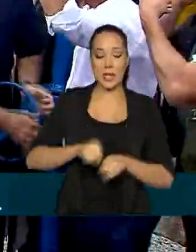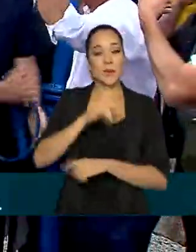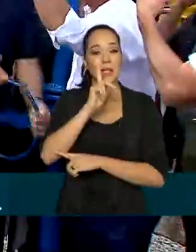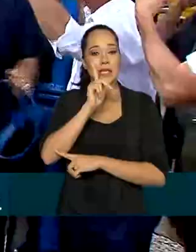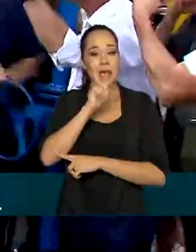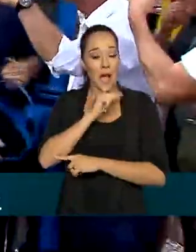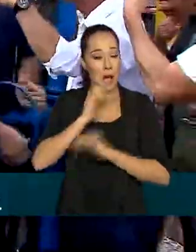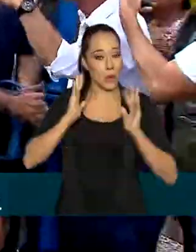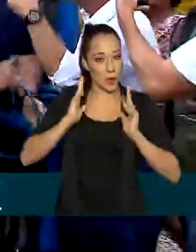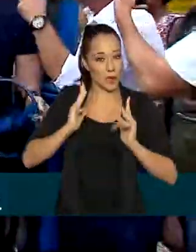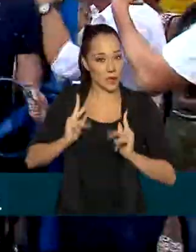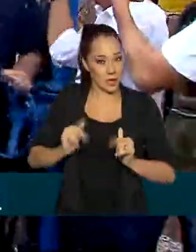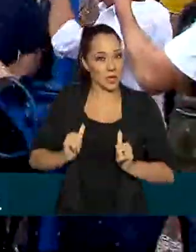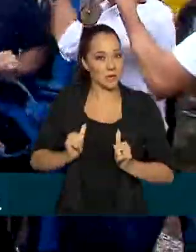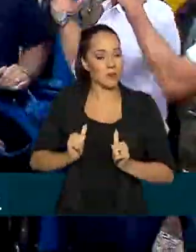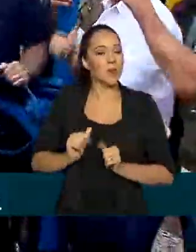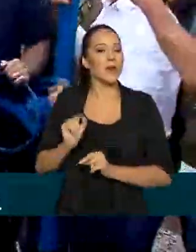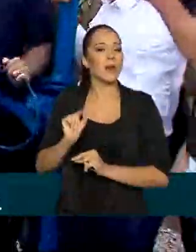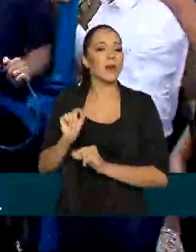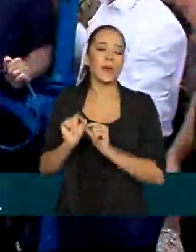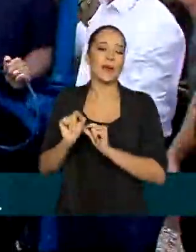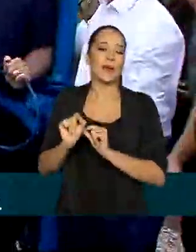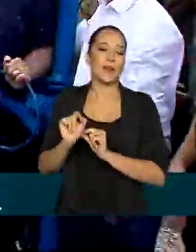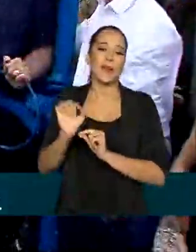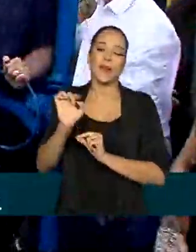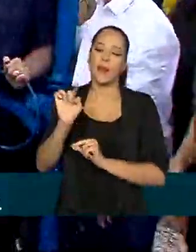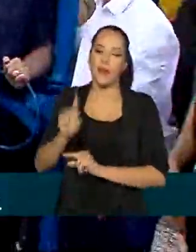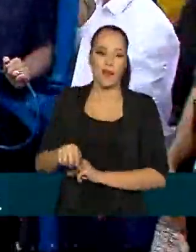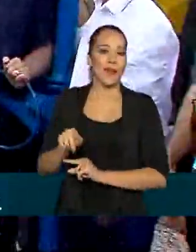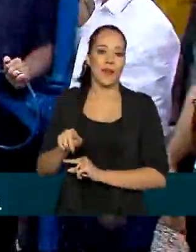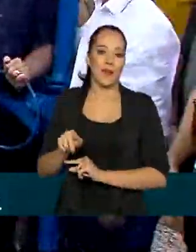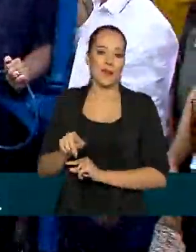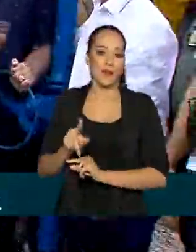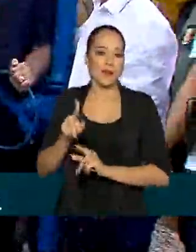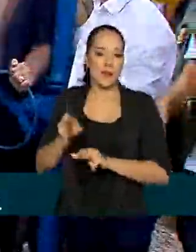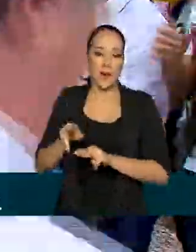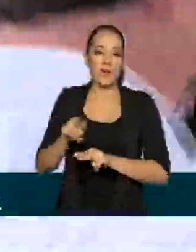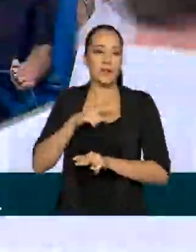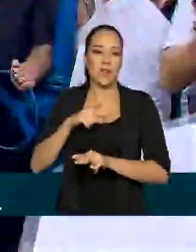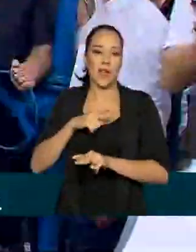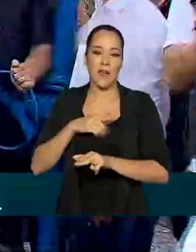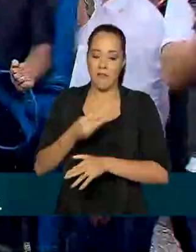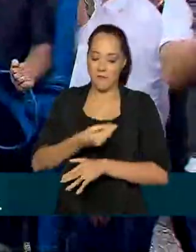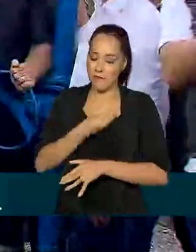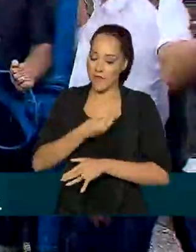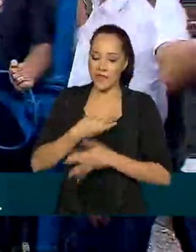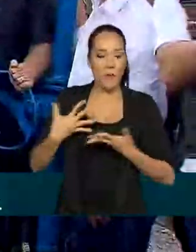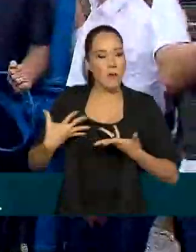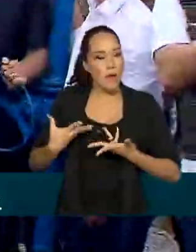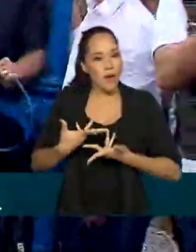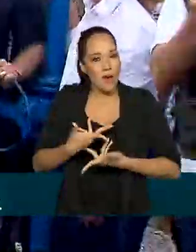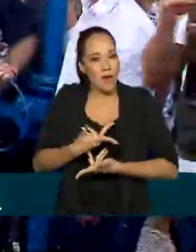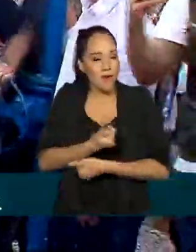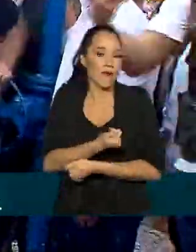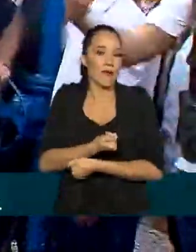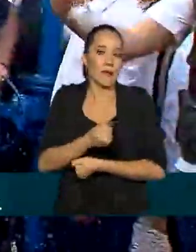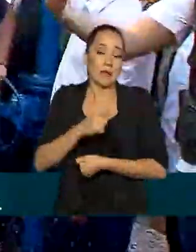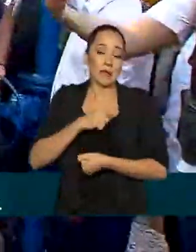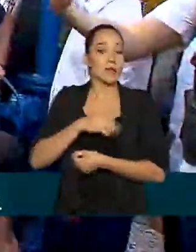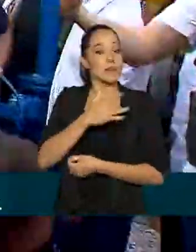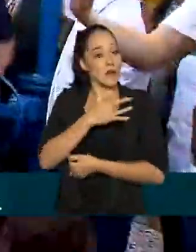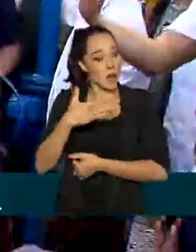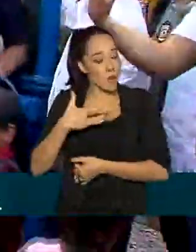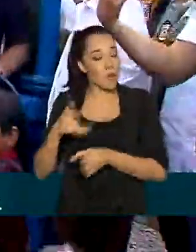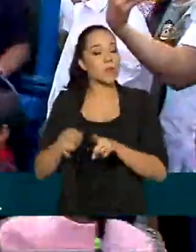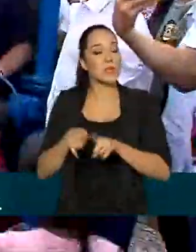representa aí uma qualidade de vida, condições de saúde,